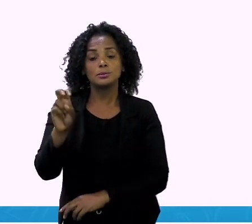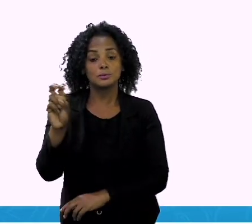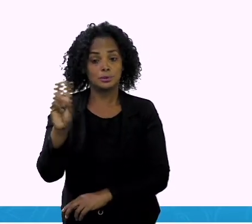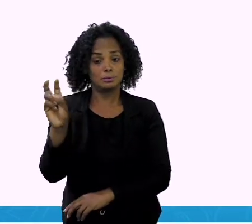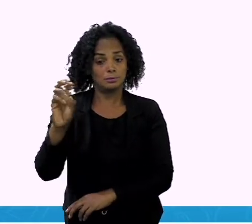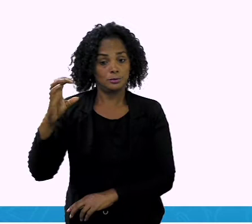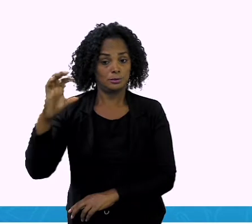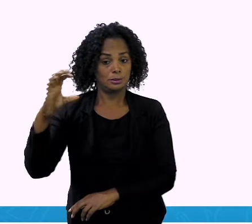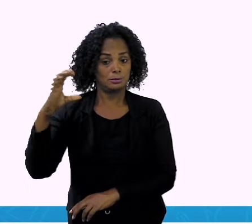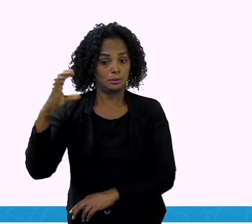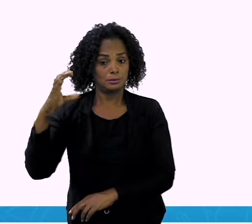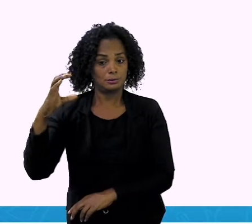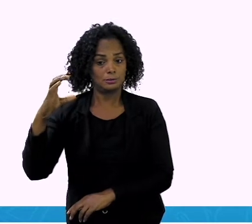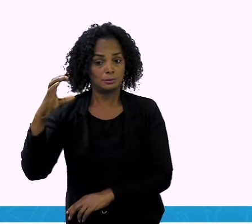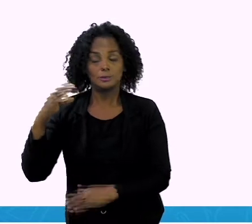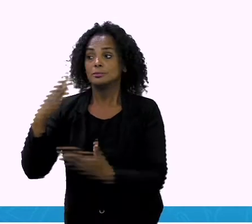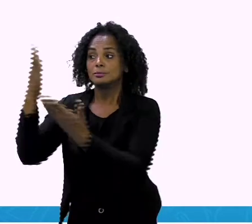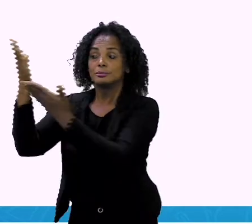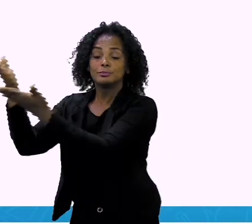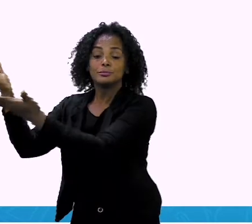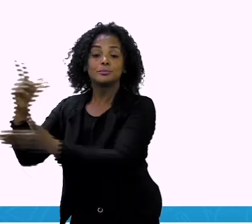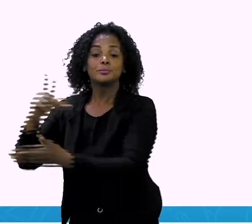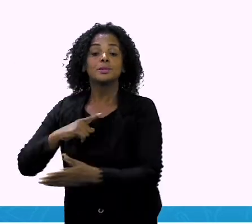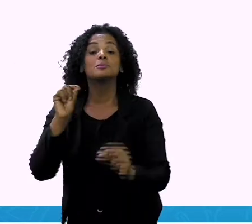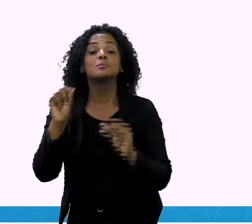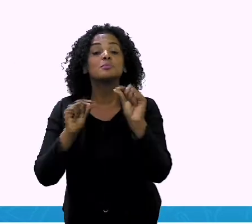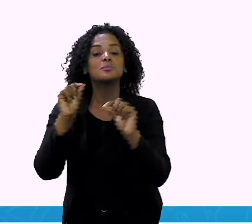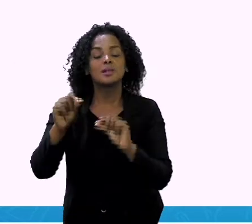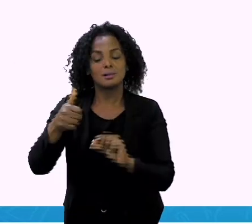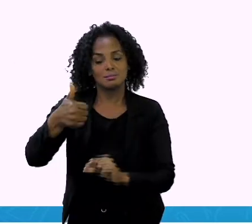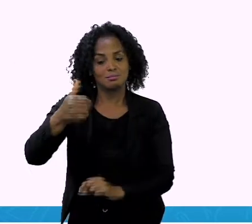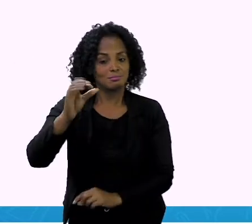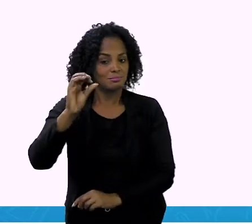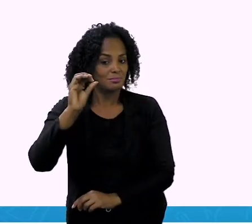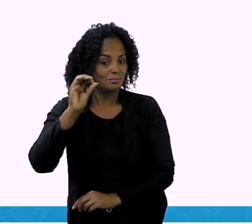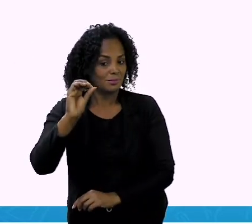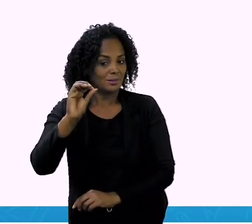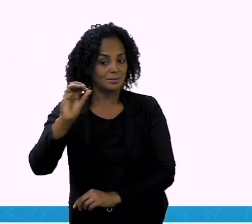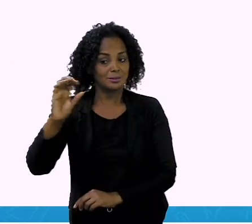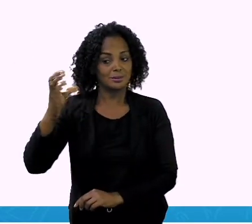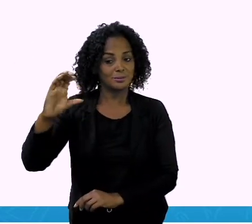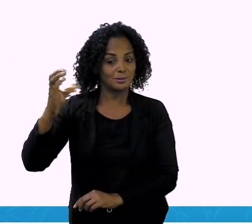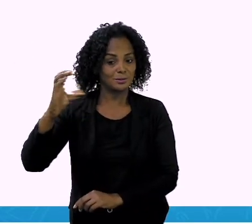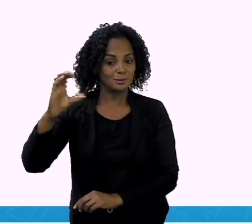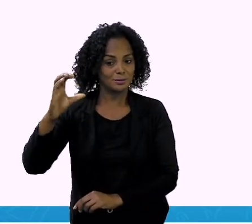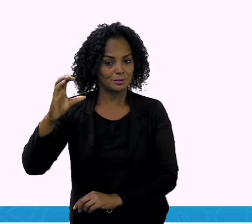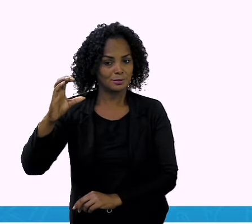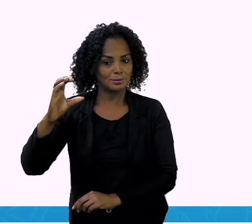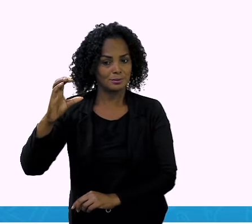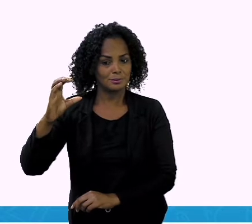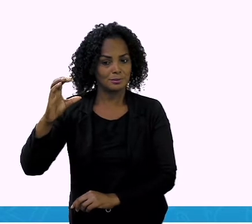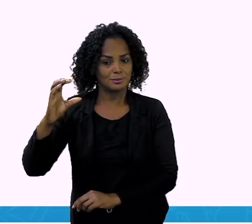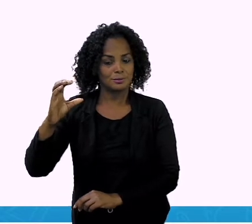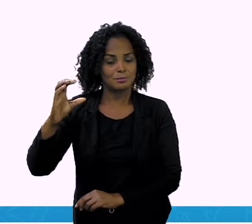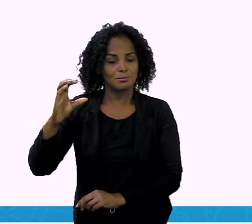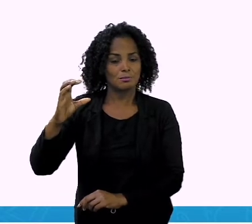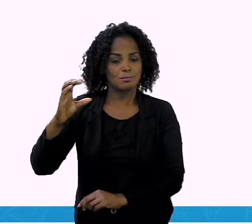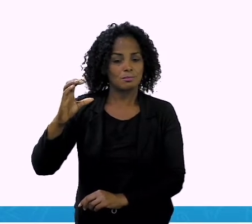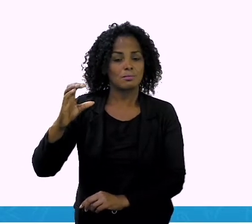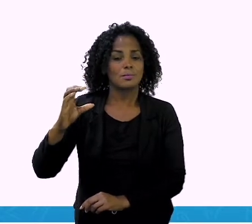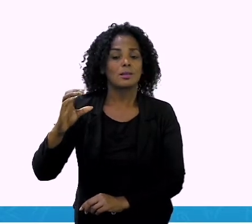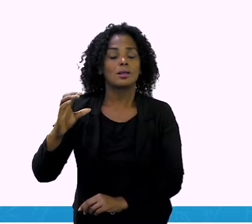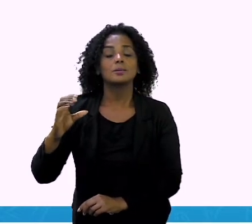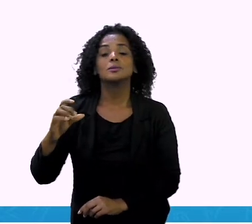Agora nós temos aqui o quê? Dez centavos. Onde que nós estamos vendo o numeral dez aqui? Olha aqui,